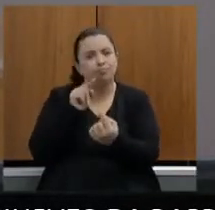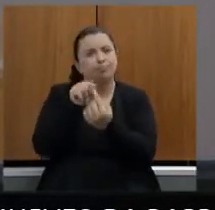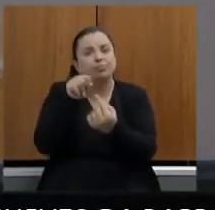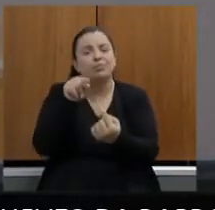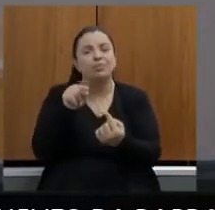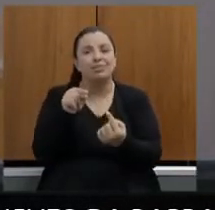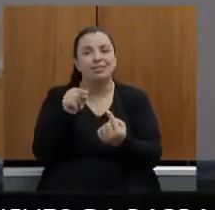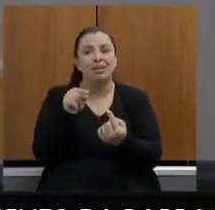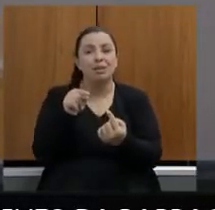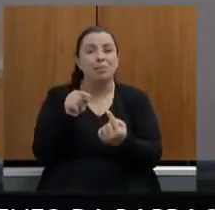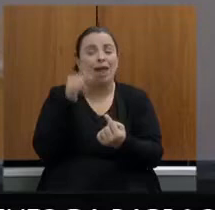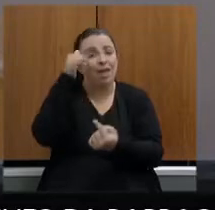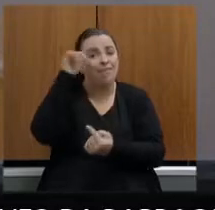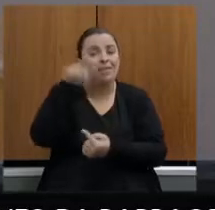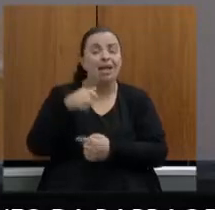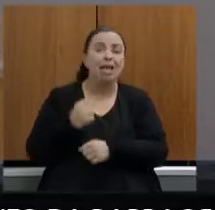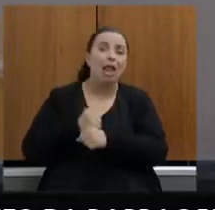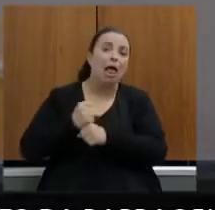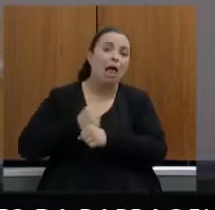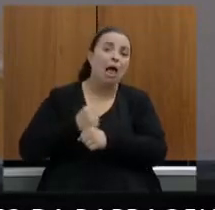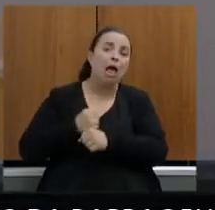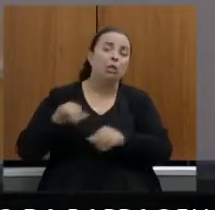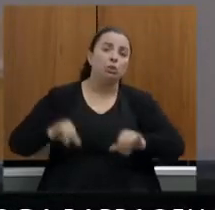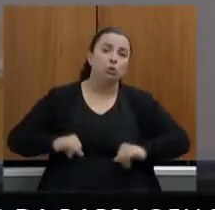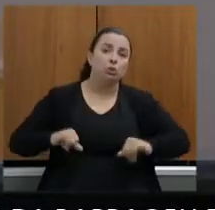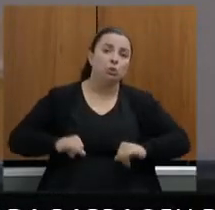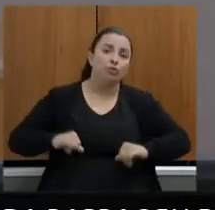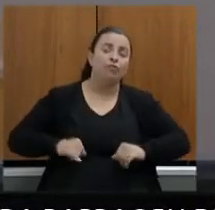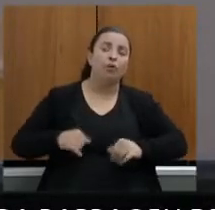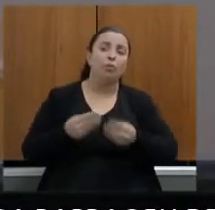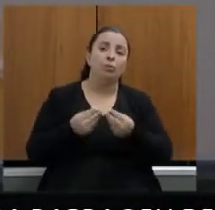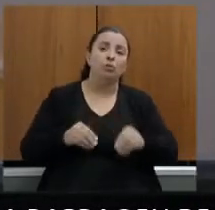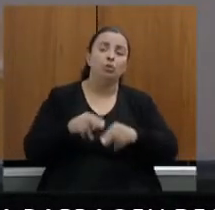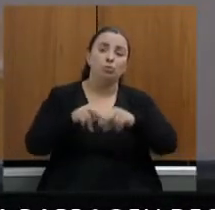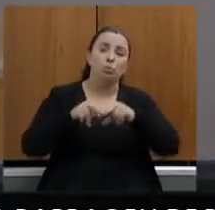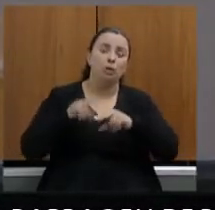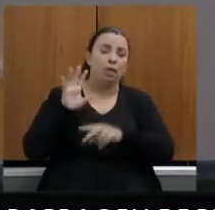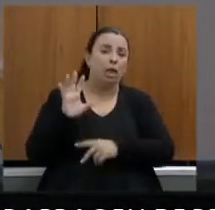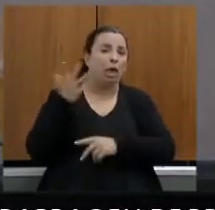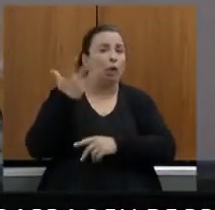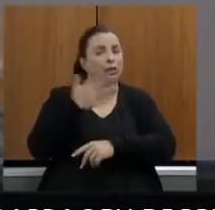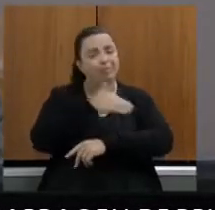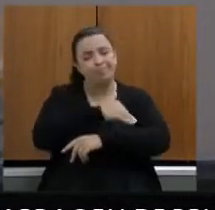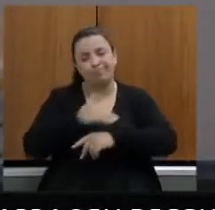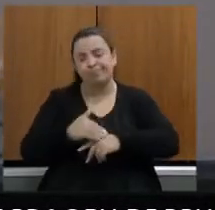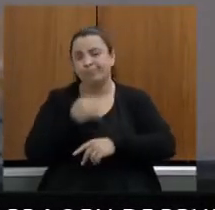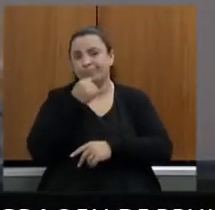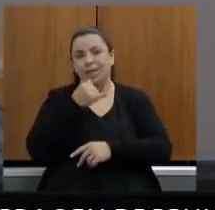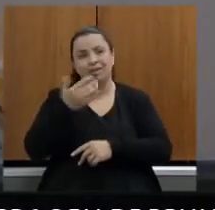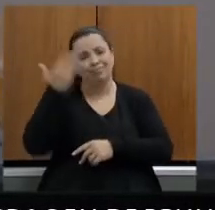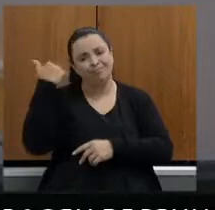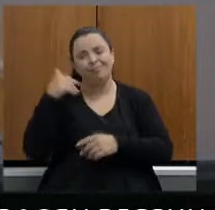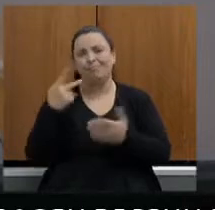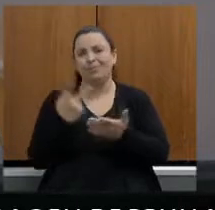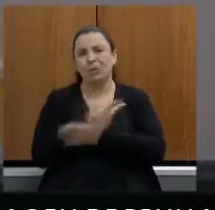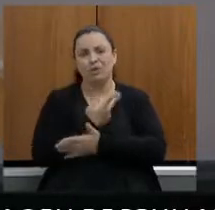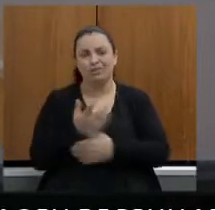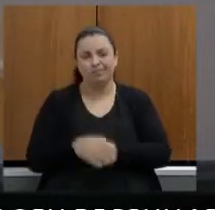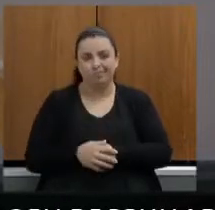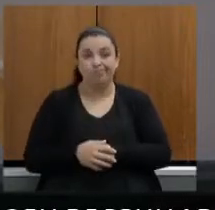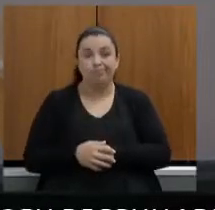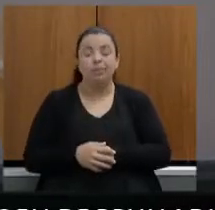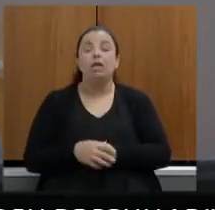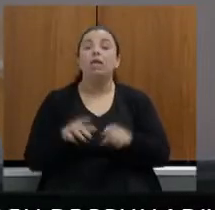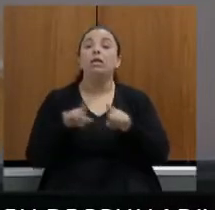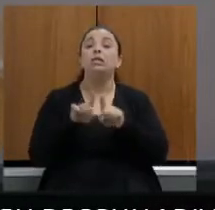sofram por anos os impactos negativos por conta da tragédia pela qual passaram também